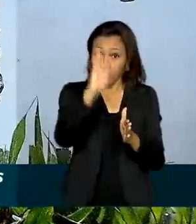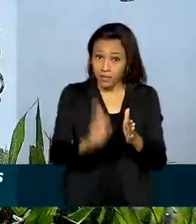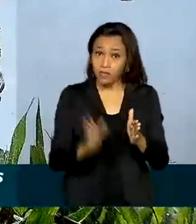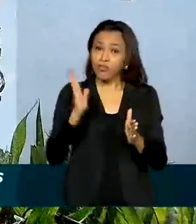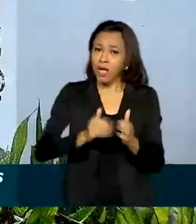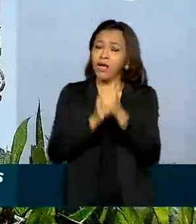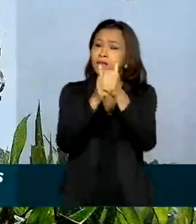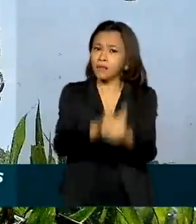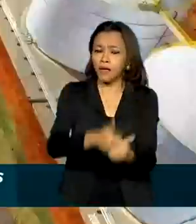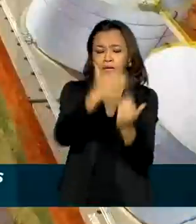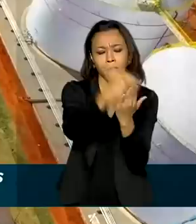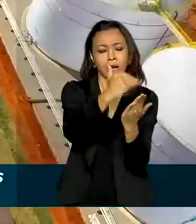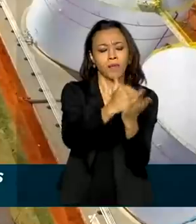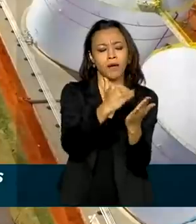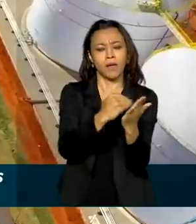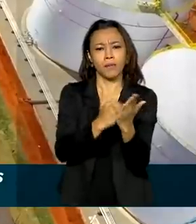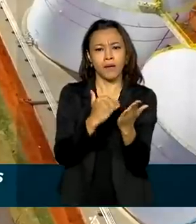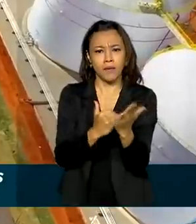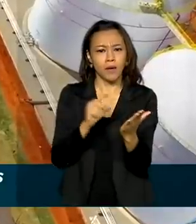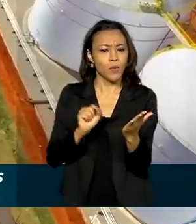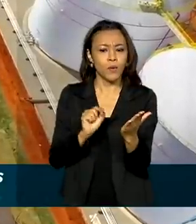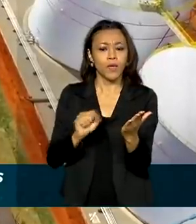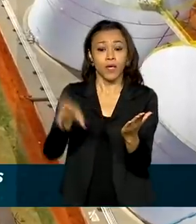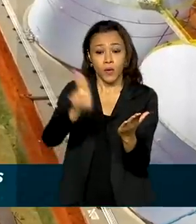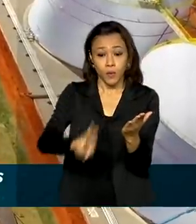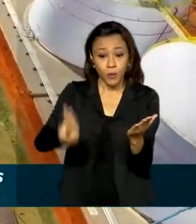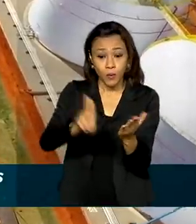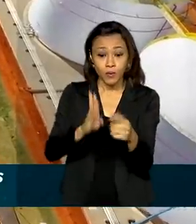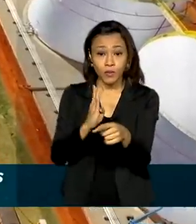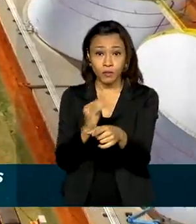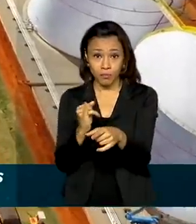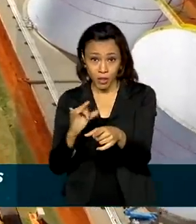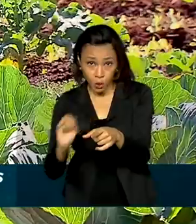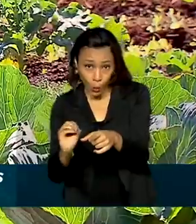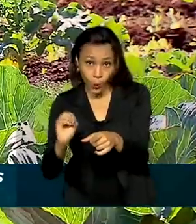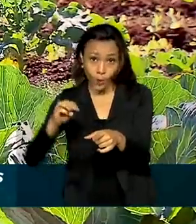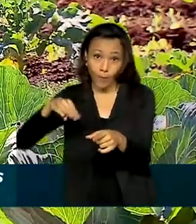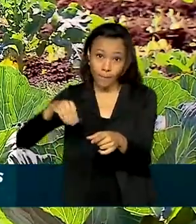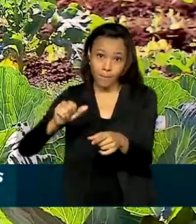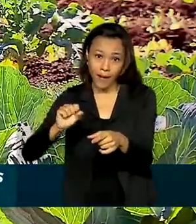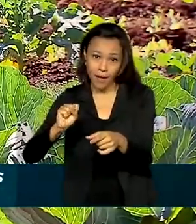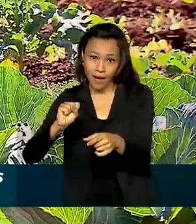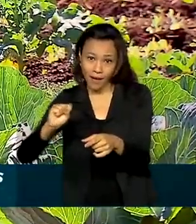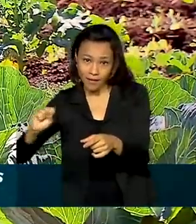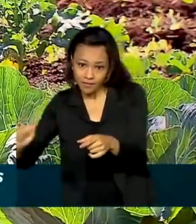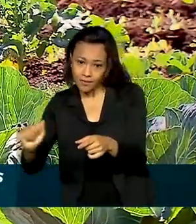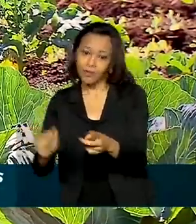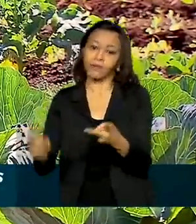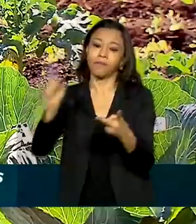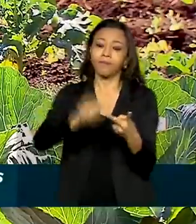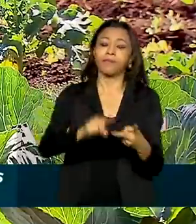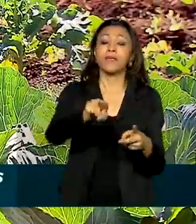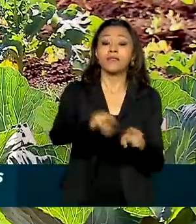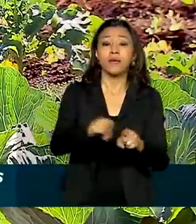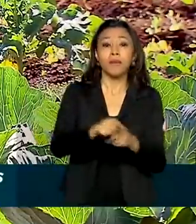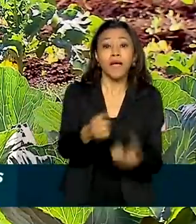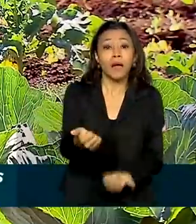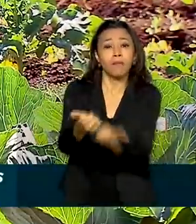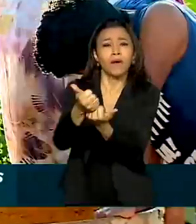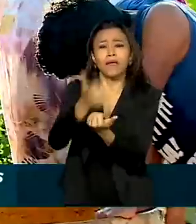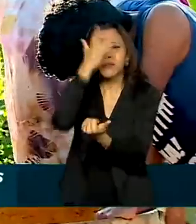nos chamados ODSs, como o uso de biomassa para a produção de energia, o aumento do valor agregado de pequenos